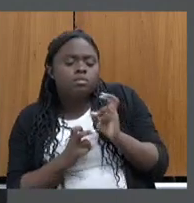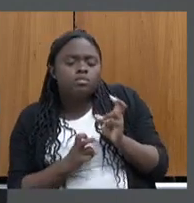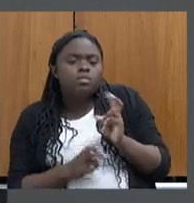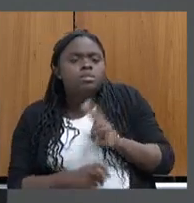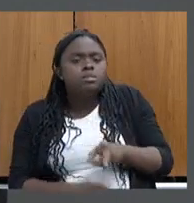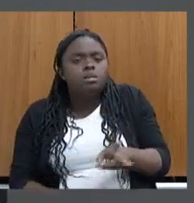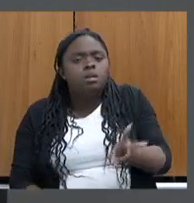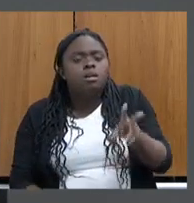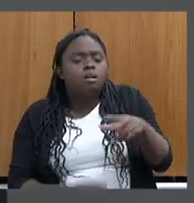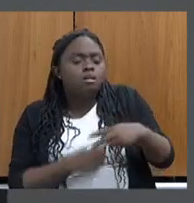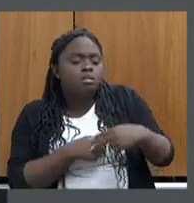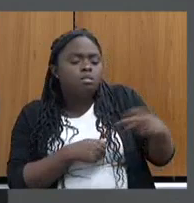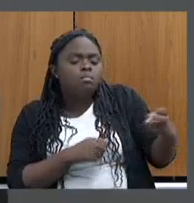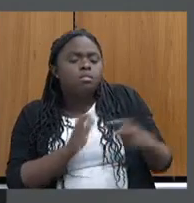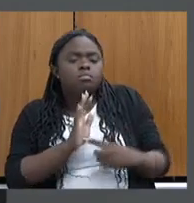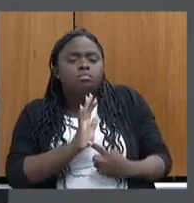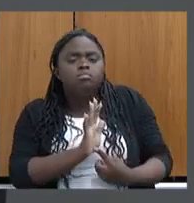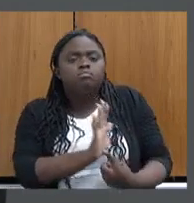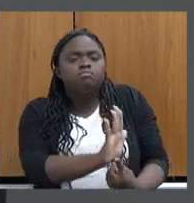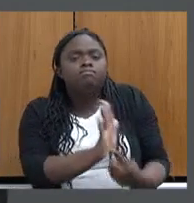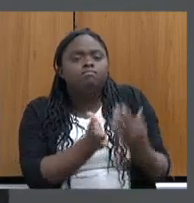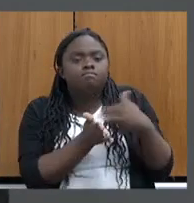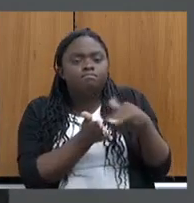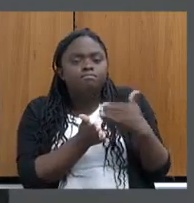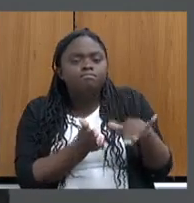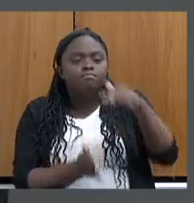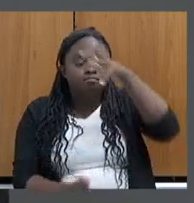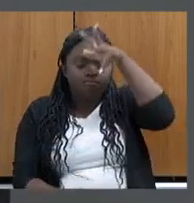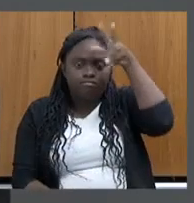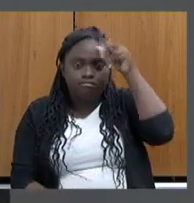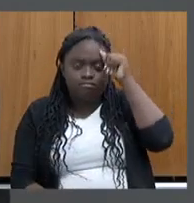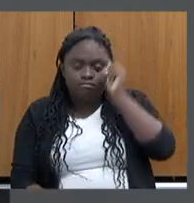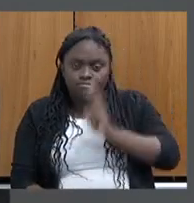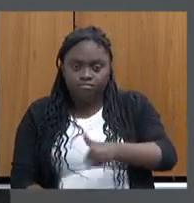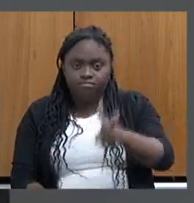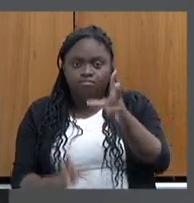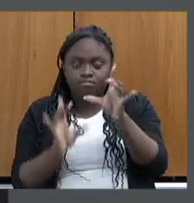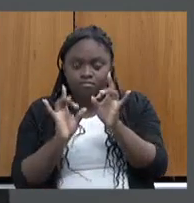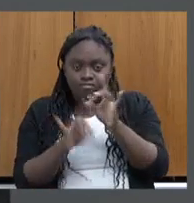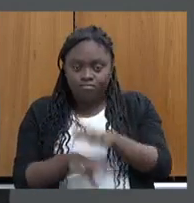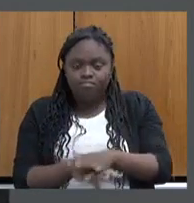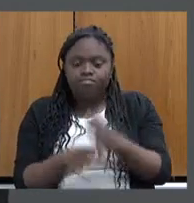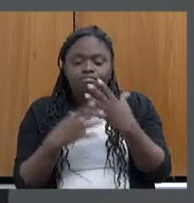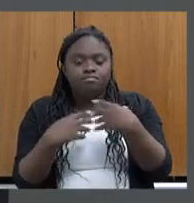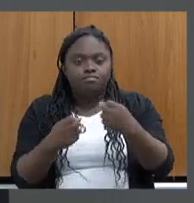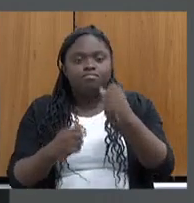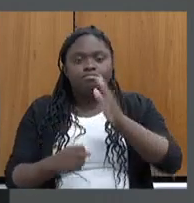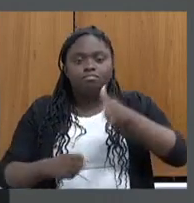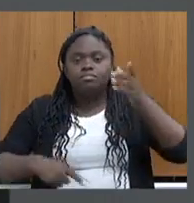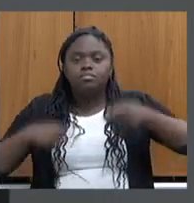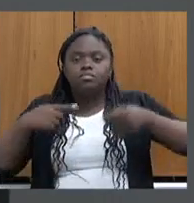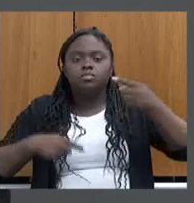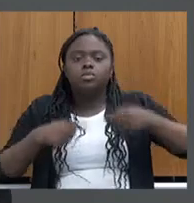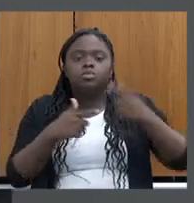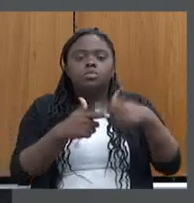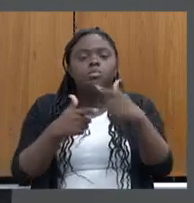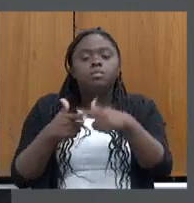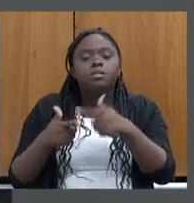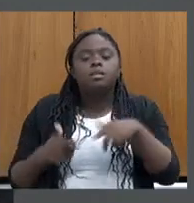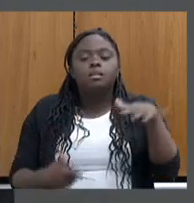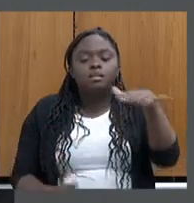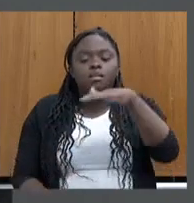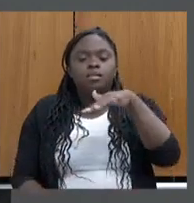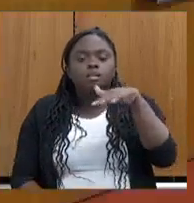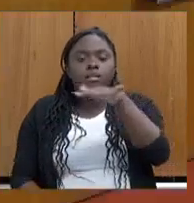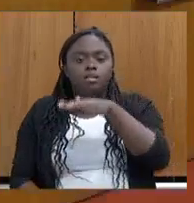que no chamado para levar um secretário, um prefeito, sempre atenta, sempre disposta a receber e poder estar discutindo cada problema de cada região,